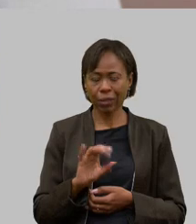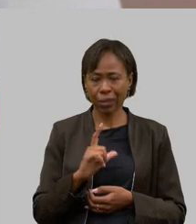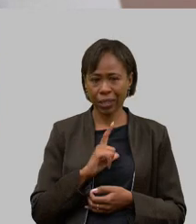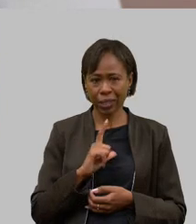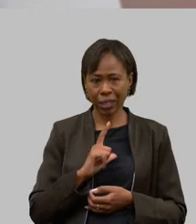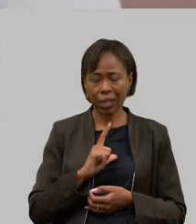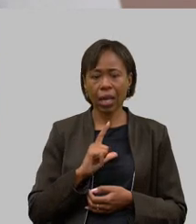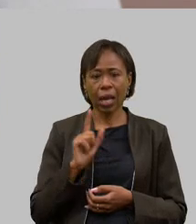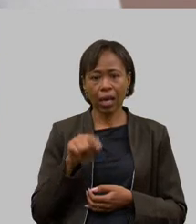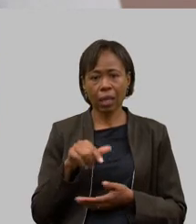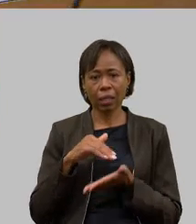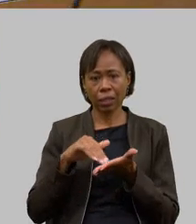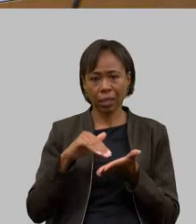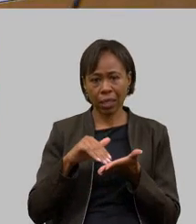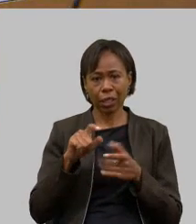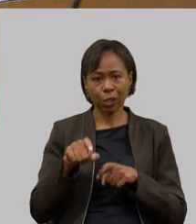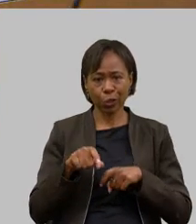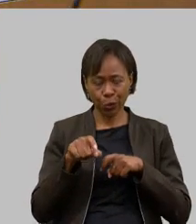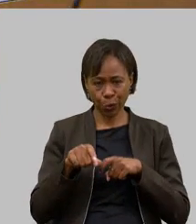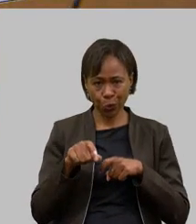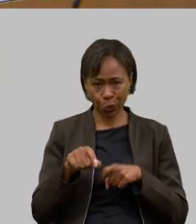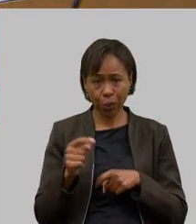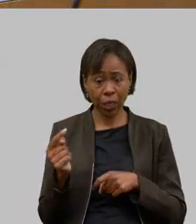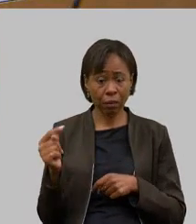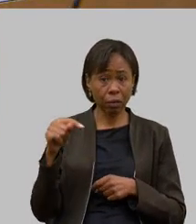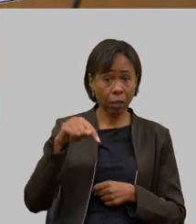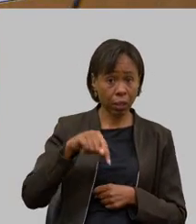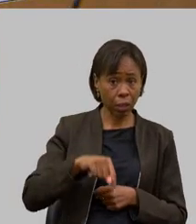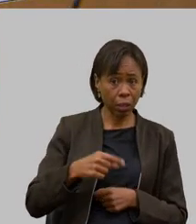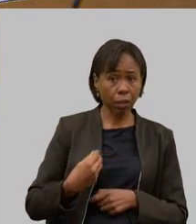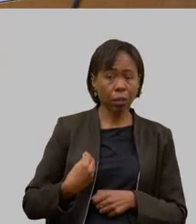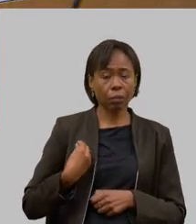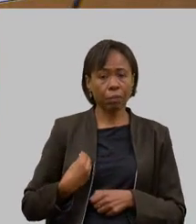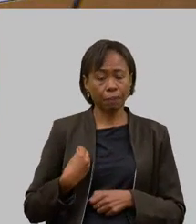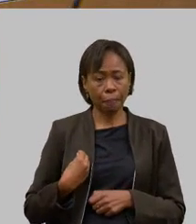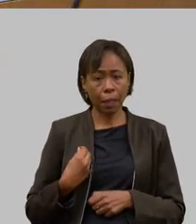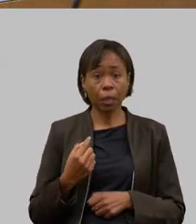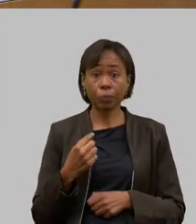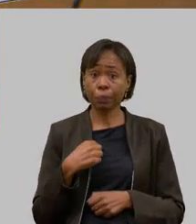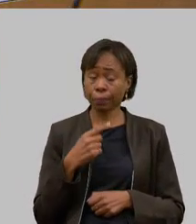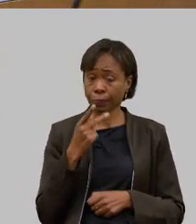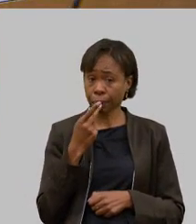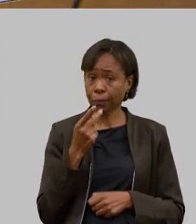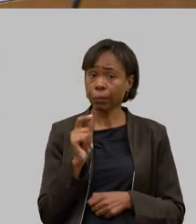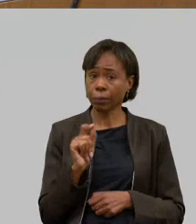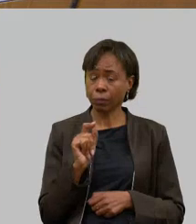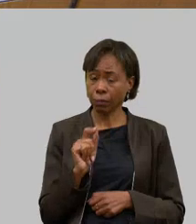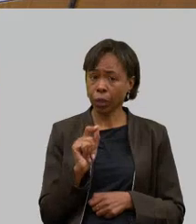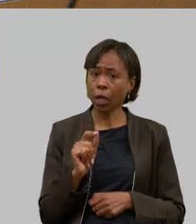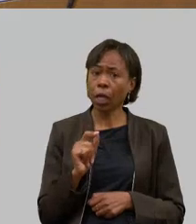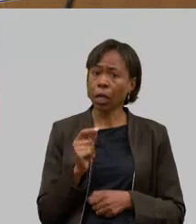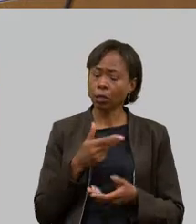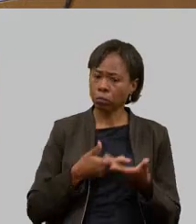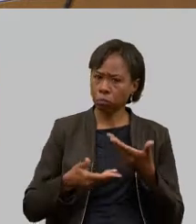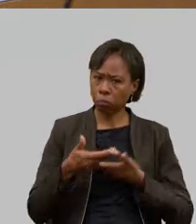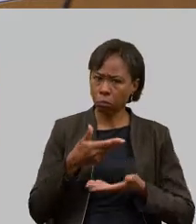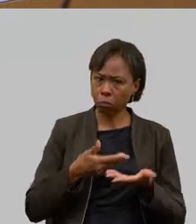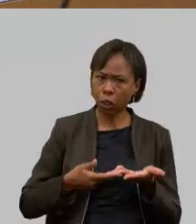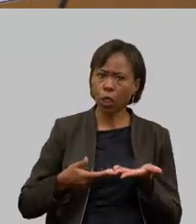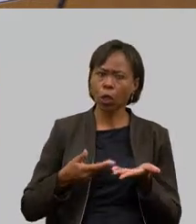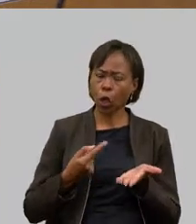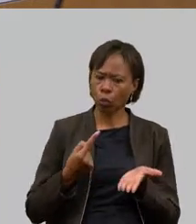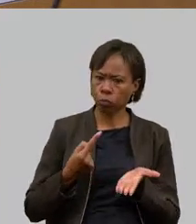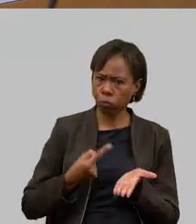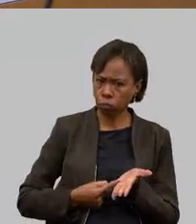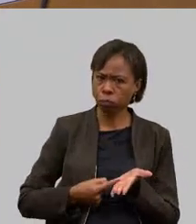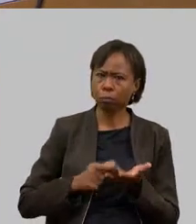da secretaria da agricultura vieram aqui para poder participar e eu digo que o envolvimento o comprometimento e as